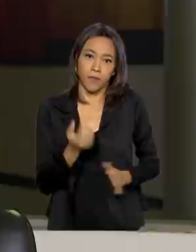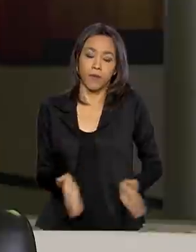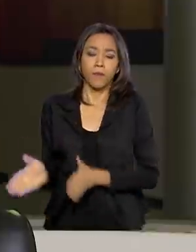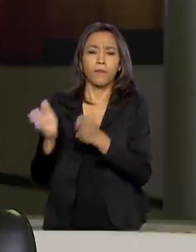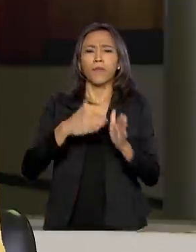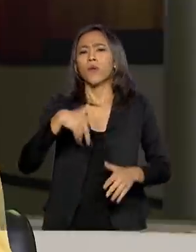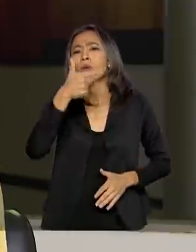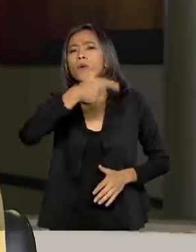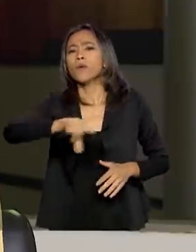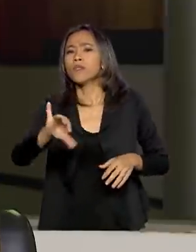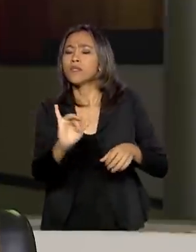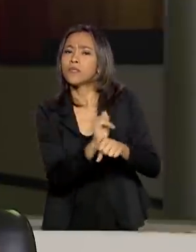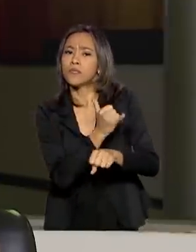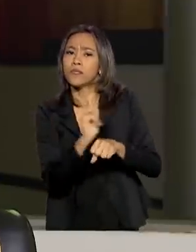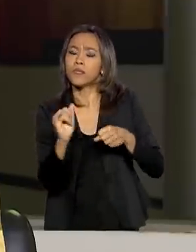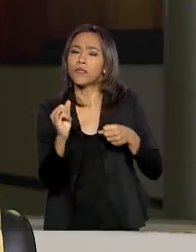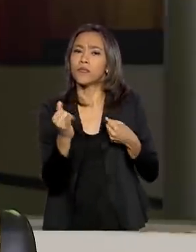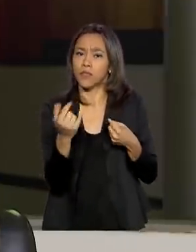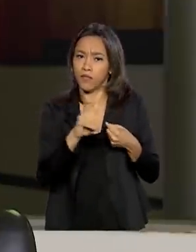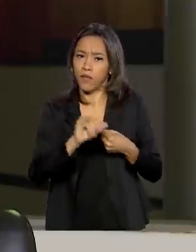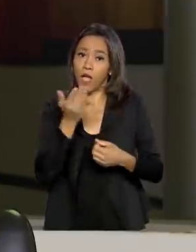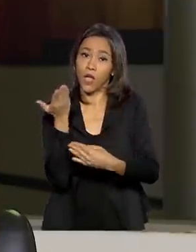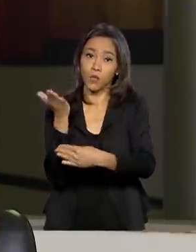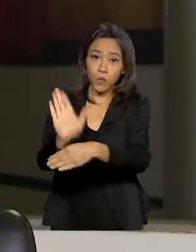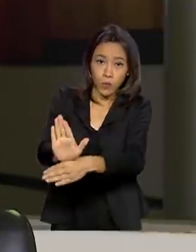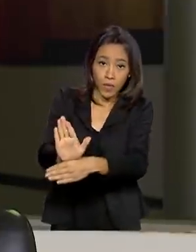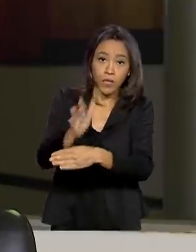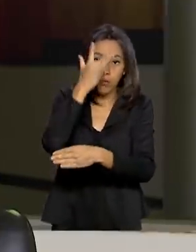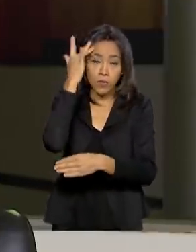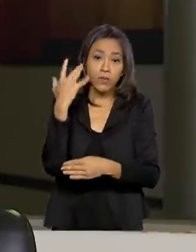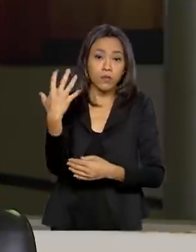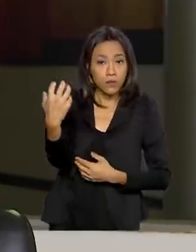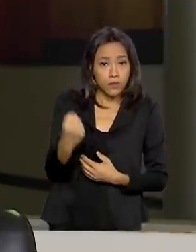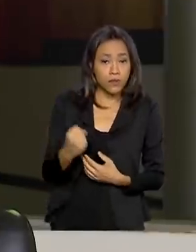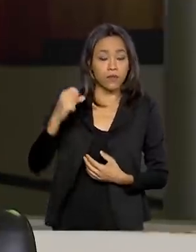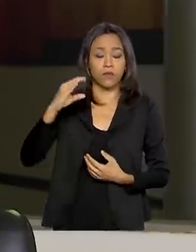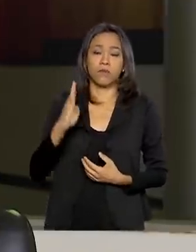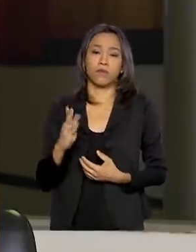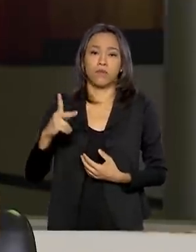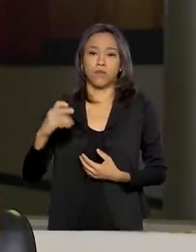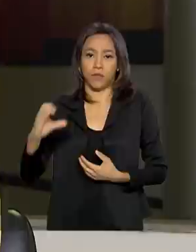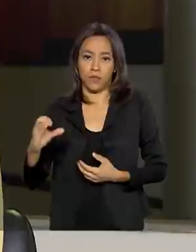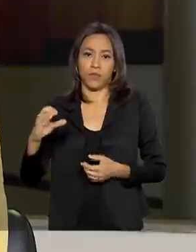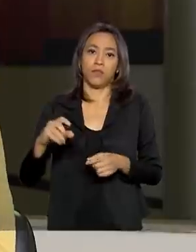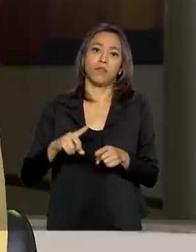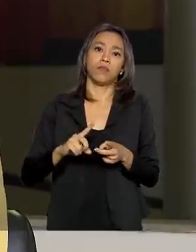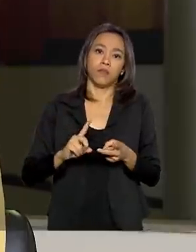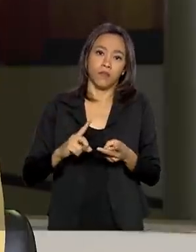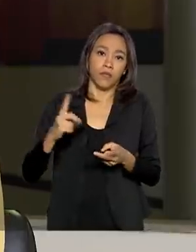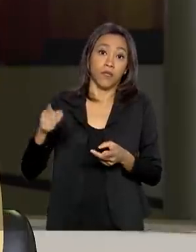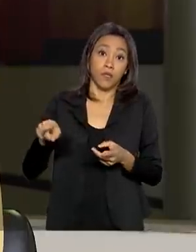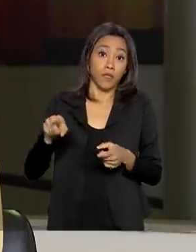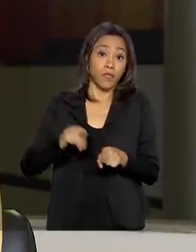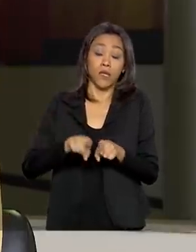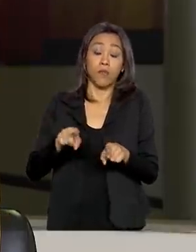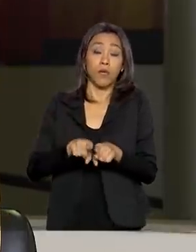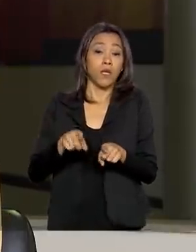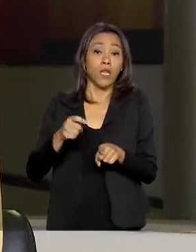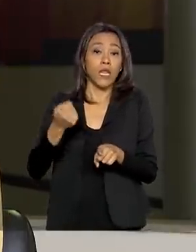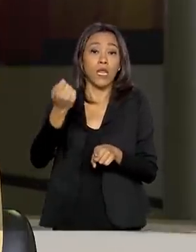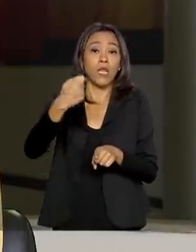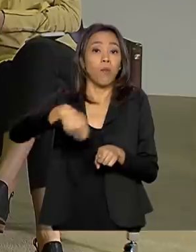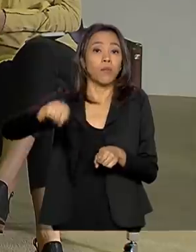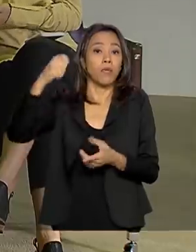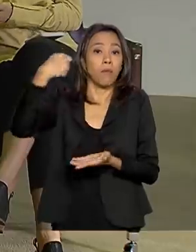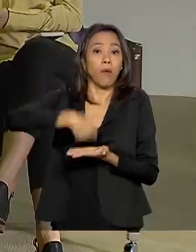deve ajudar bastante os beneficiários do BPC, o benefício de prestação continuada, é a isenção, né, da conta de luz por até